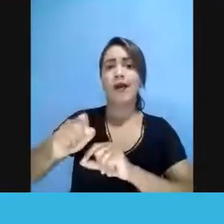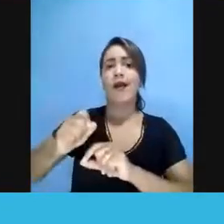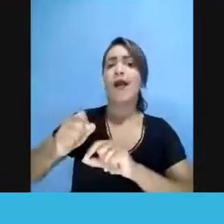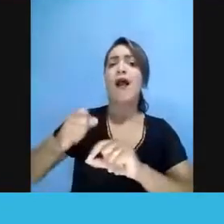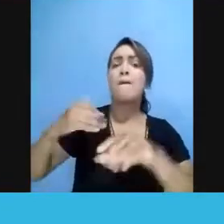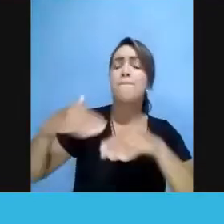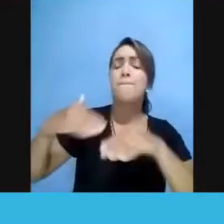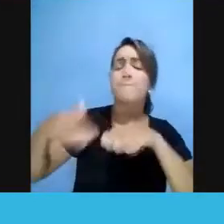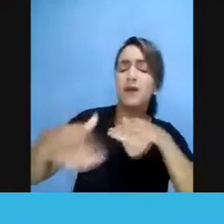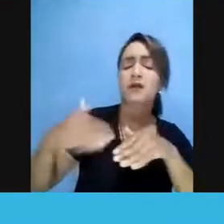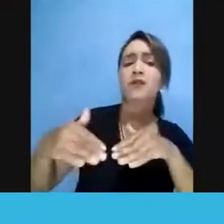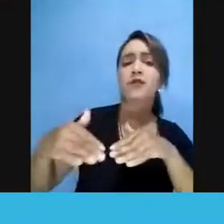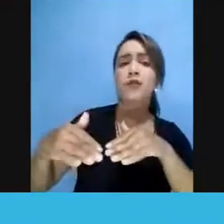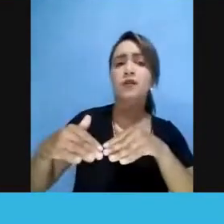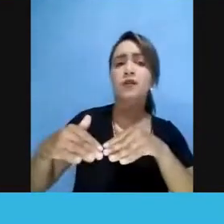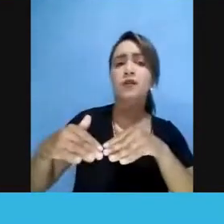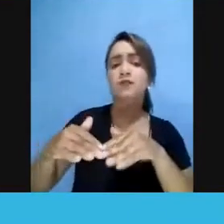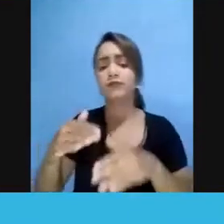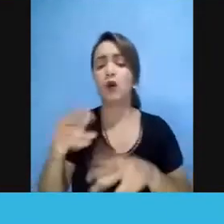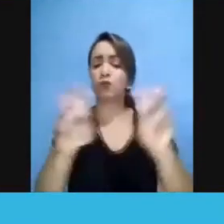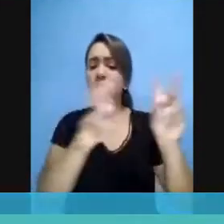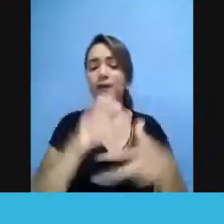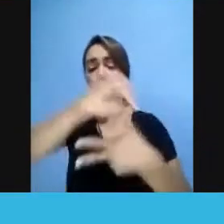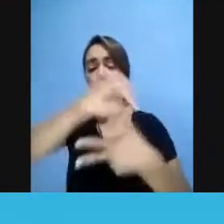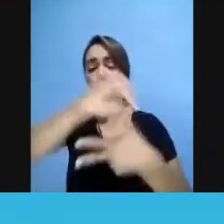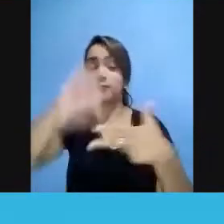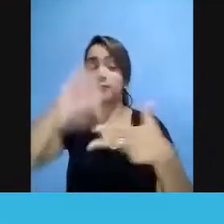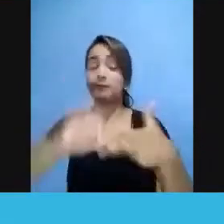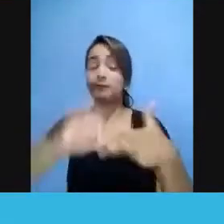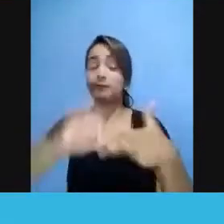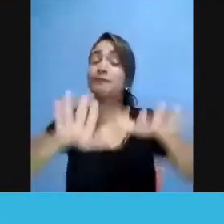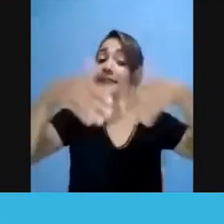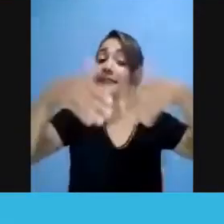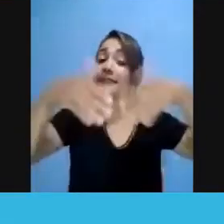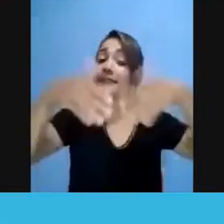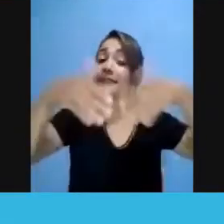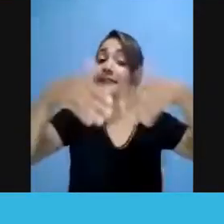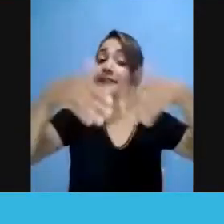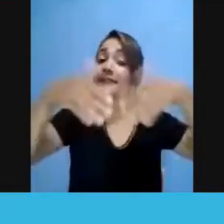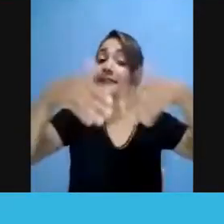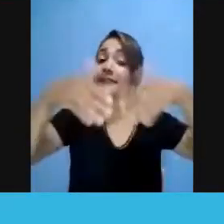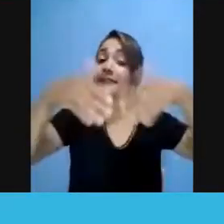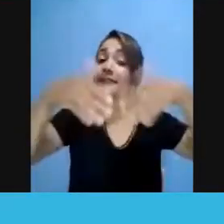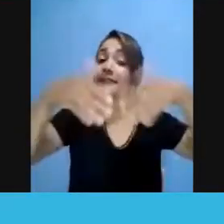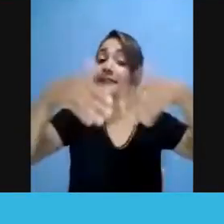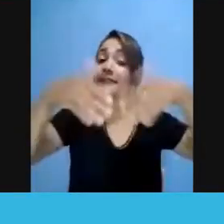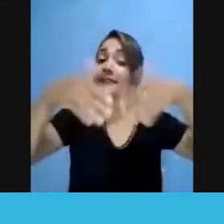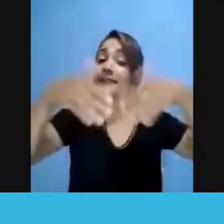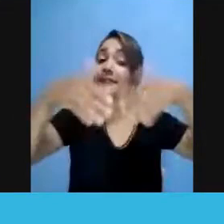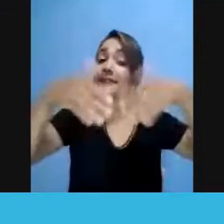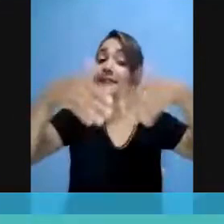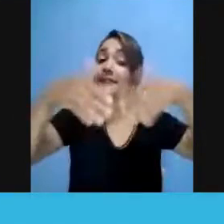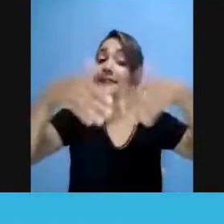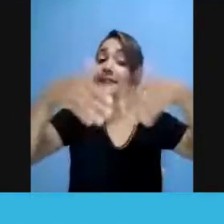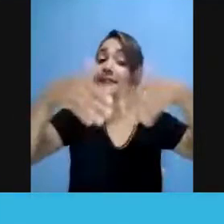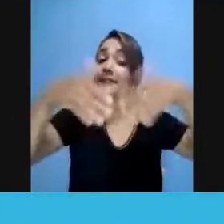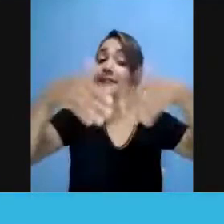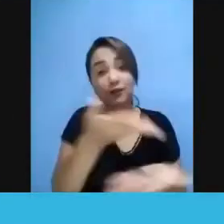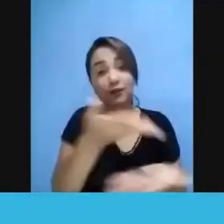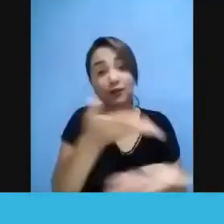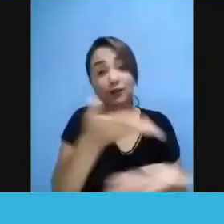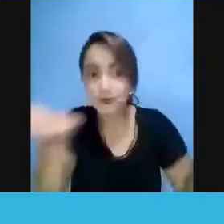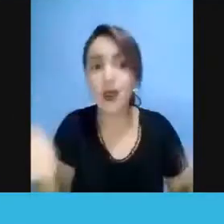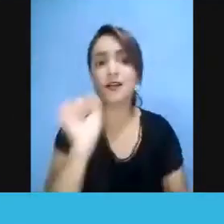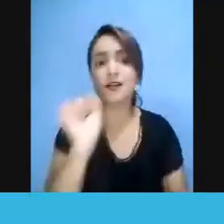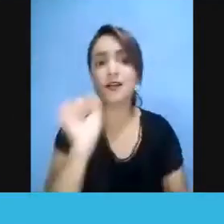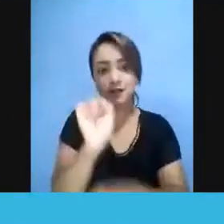Cidadão em relação ao Enem. Então, pessoal, essa é uma introdução breve que eu queria fazer aqui para dar as boas-vindas para todo mundo, esperar que ainda